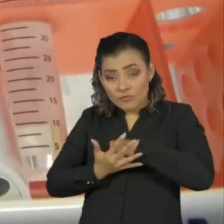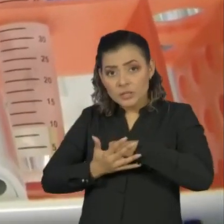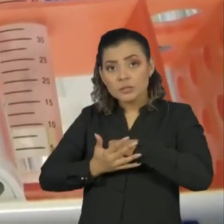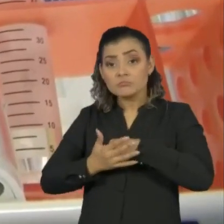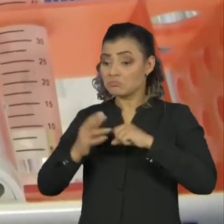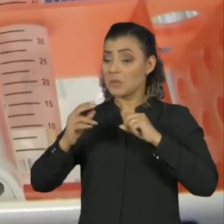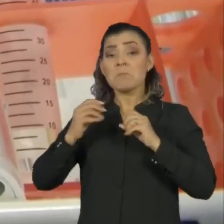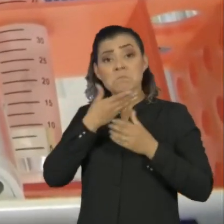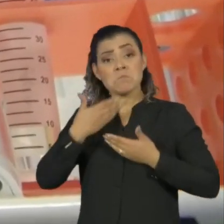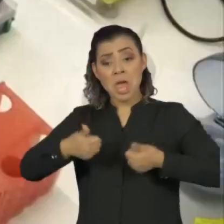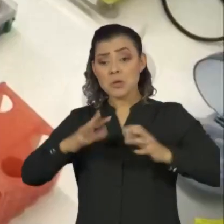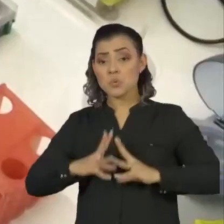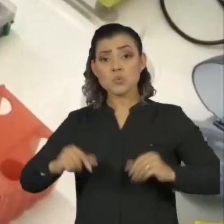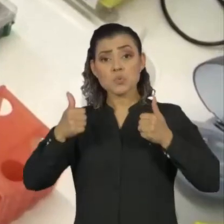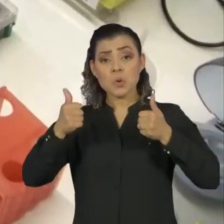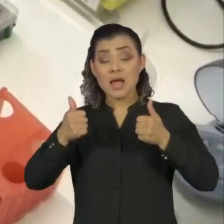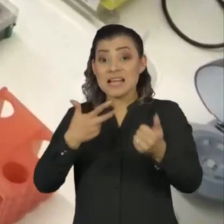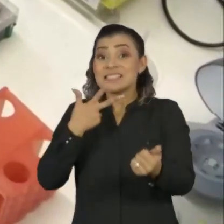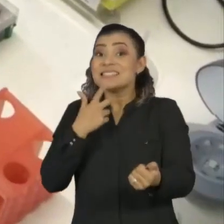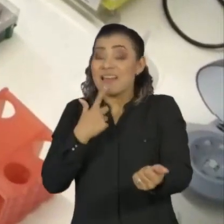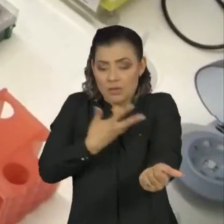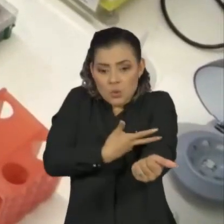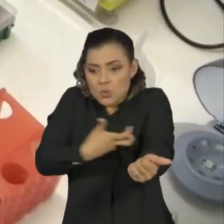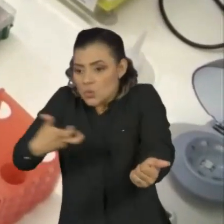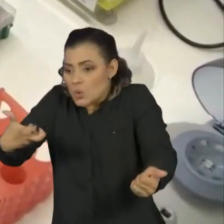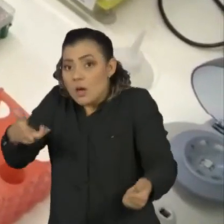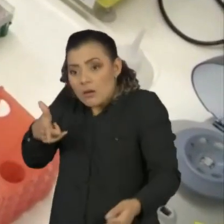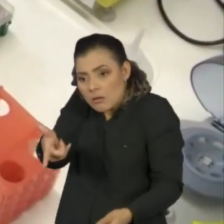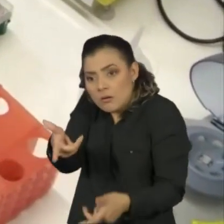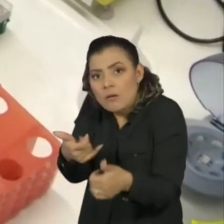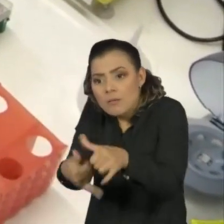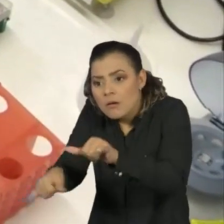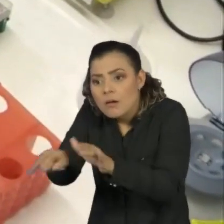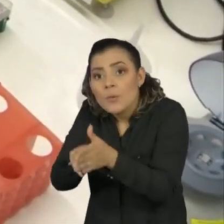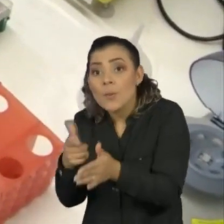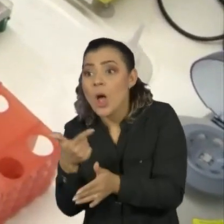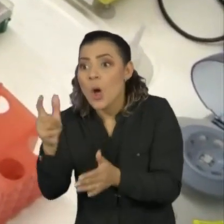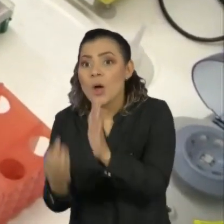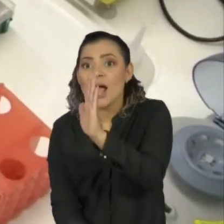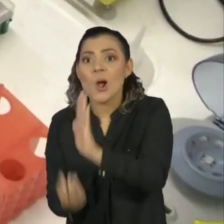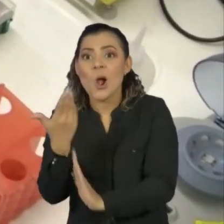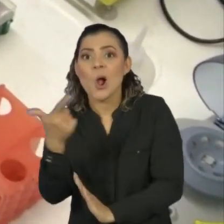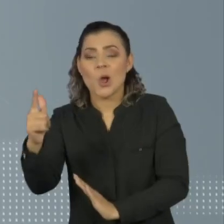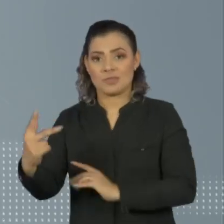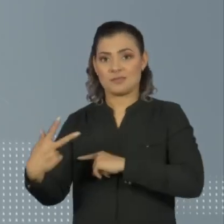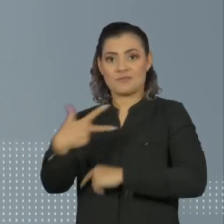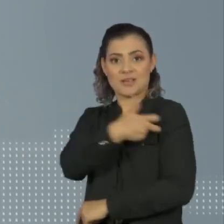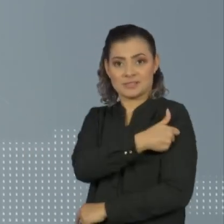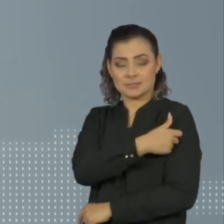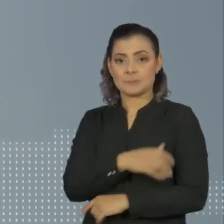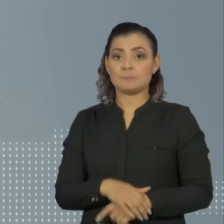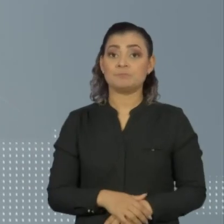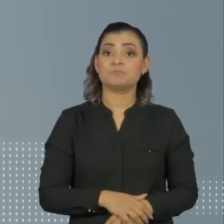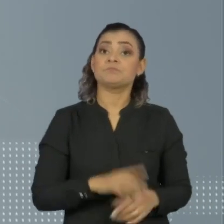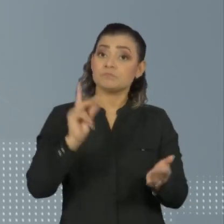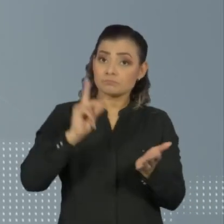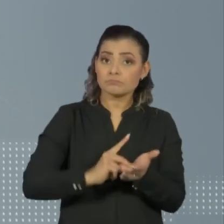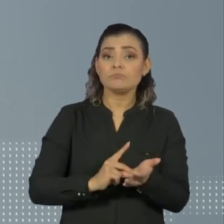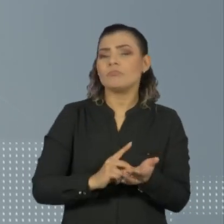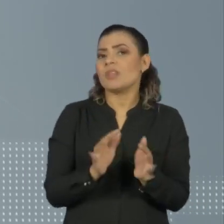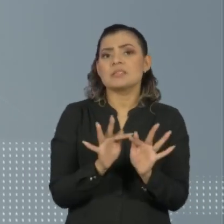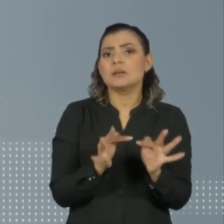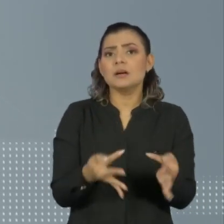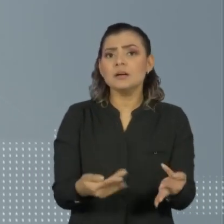inédita no Brasil e, se der certo, pode dar ganho na escala de produção do soro. Só que o volume de um paciente humano é muito pequeno.